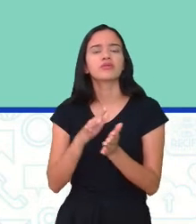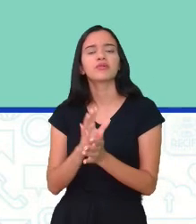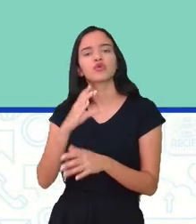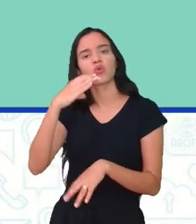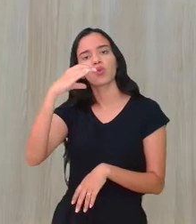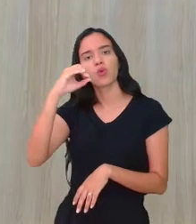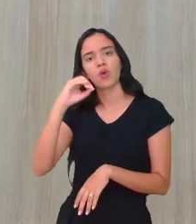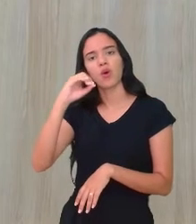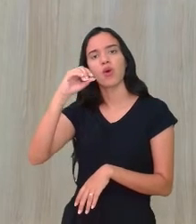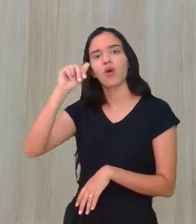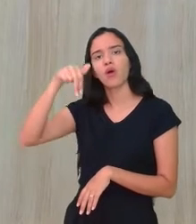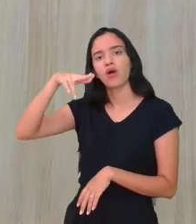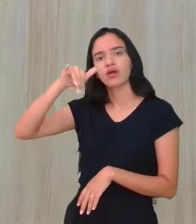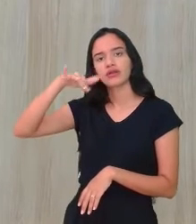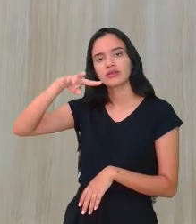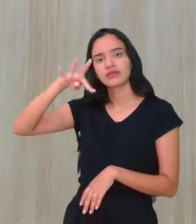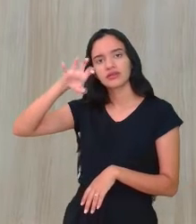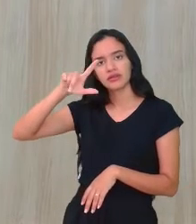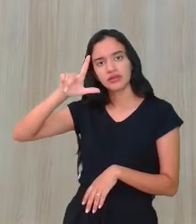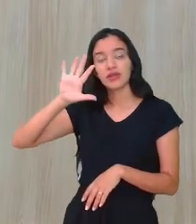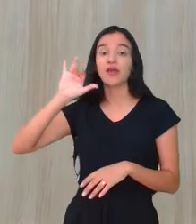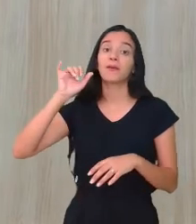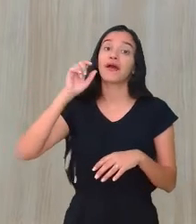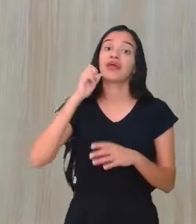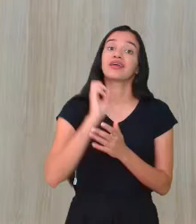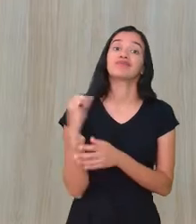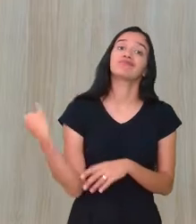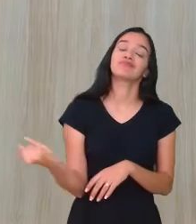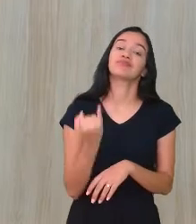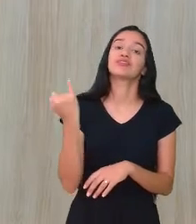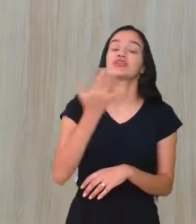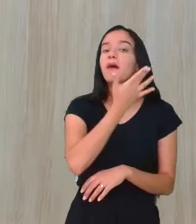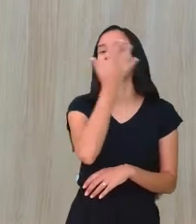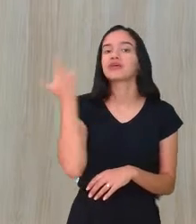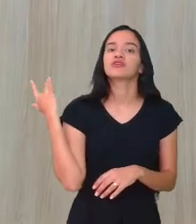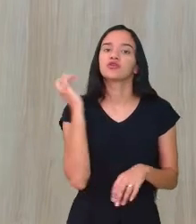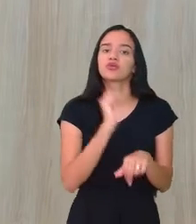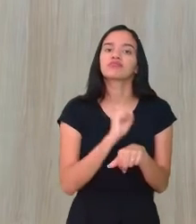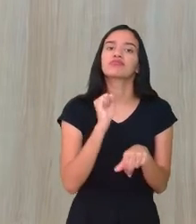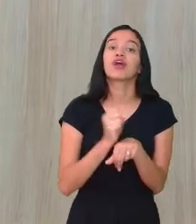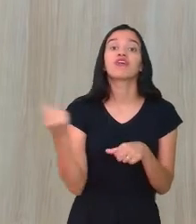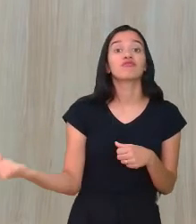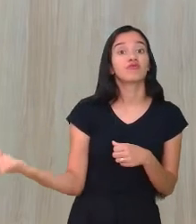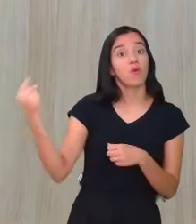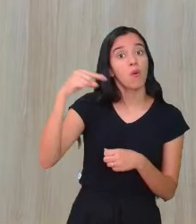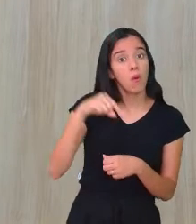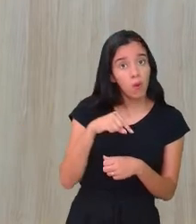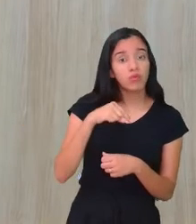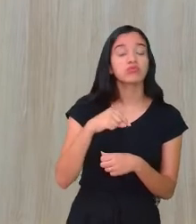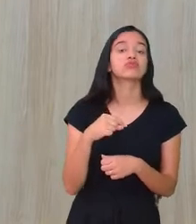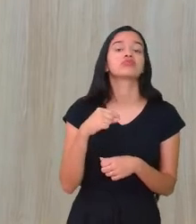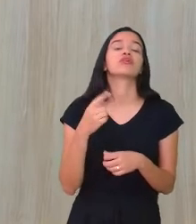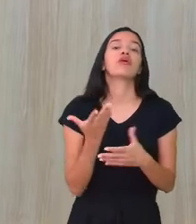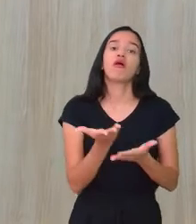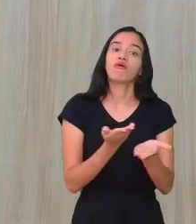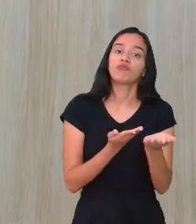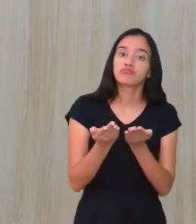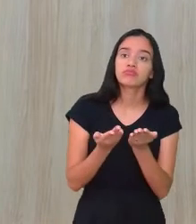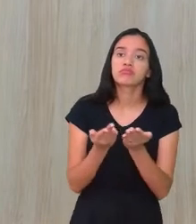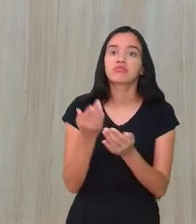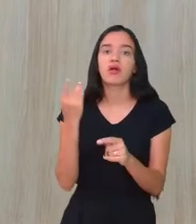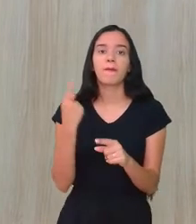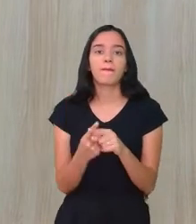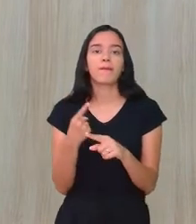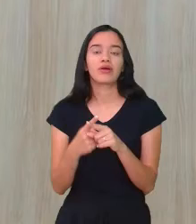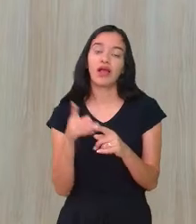retroviral então é importante que as pessoas que pararam o tratamento voltem a fazer o tratamento porque